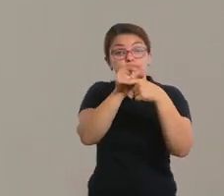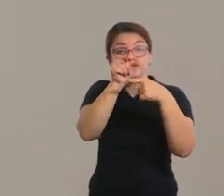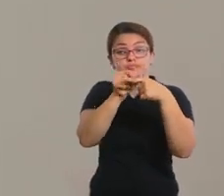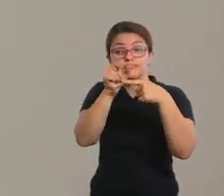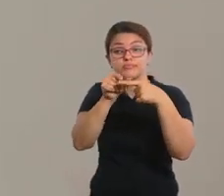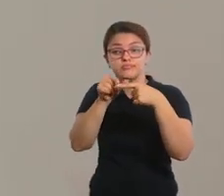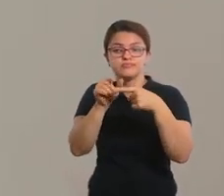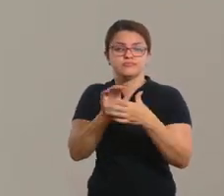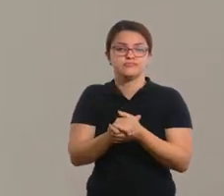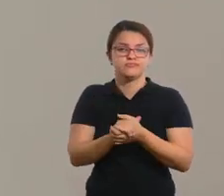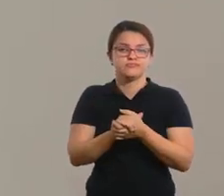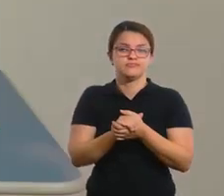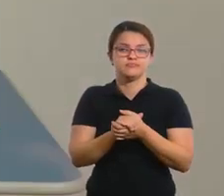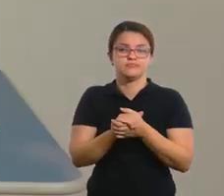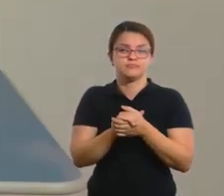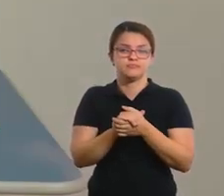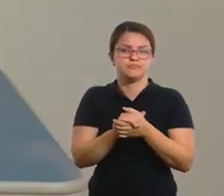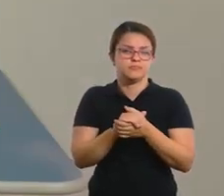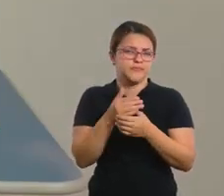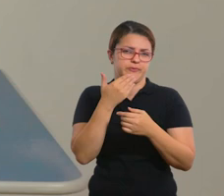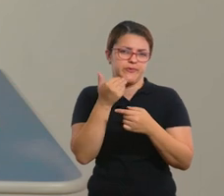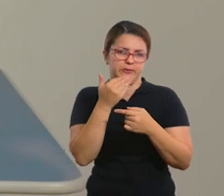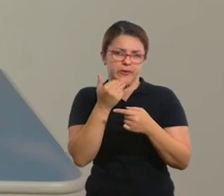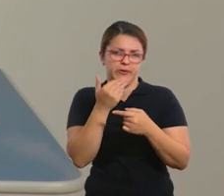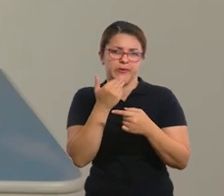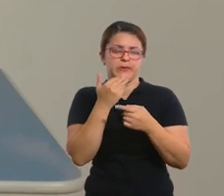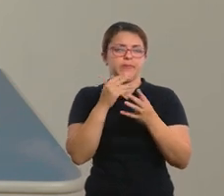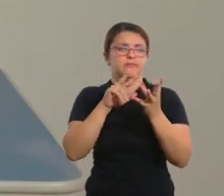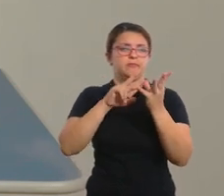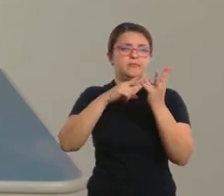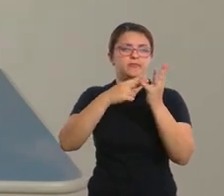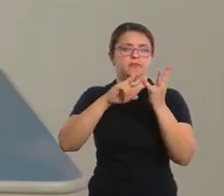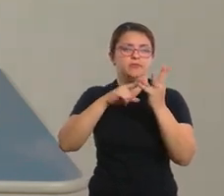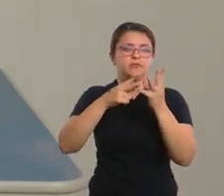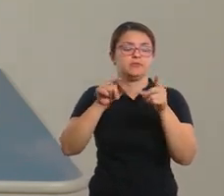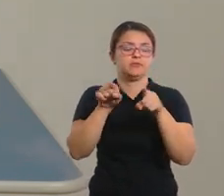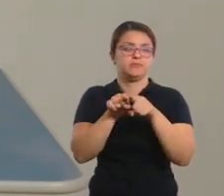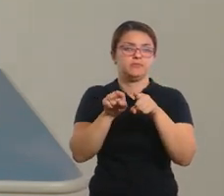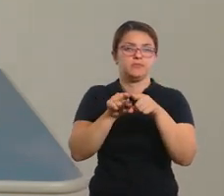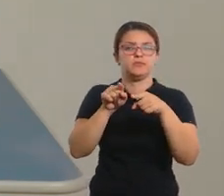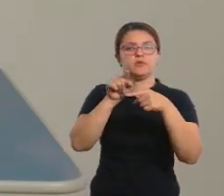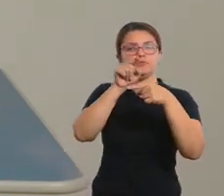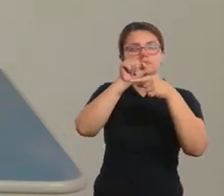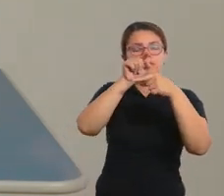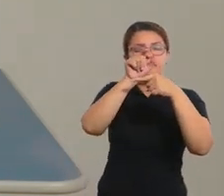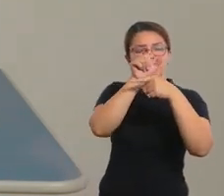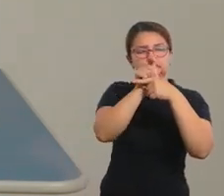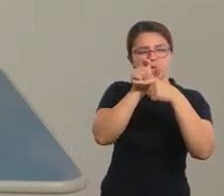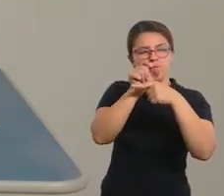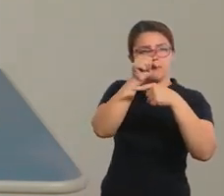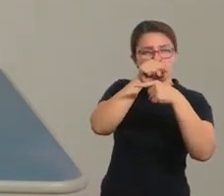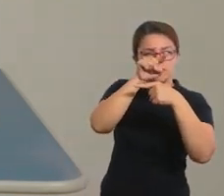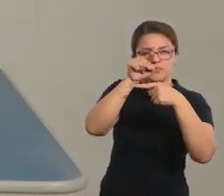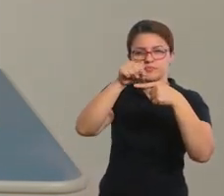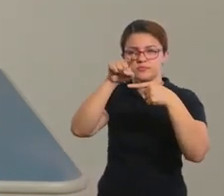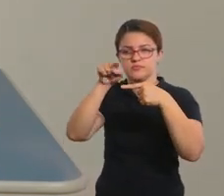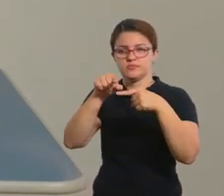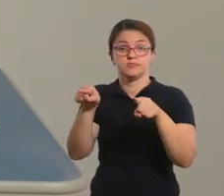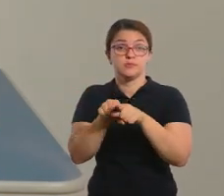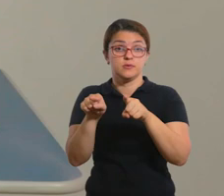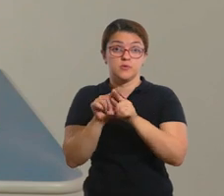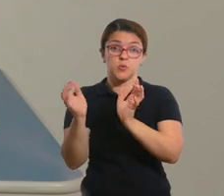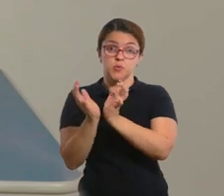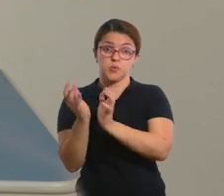poderão circular as vogais. E o termo 2 também irá fazer a mesma